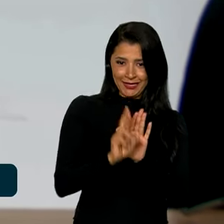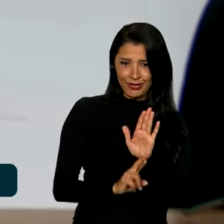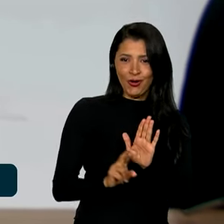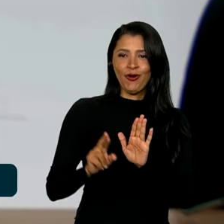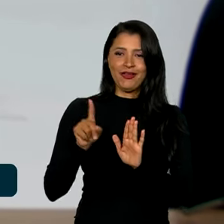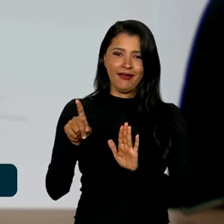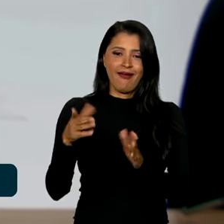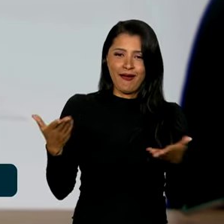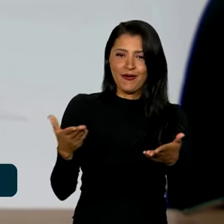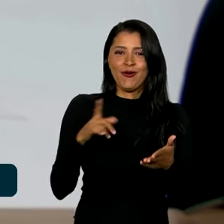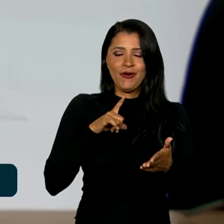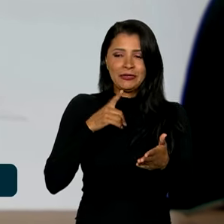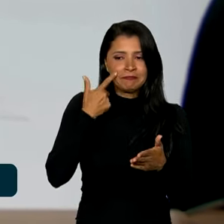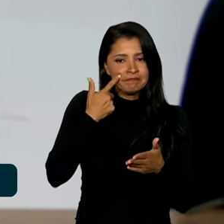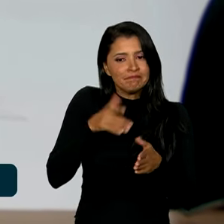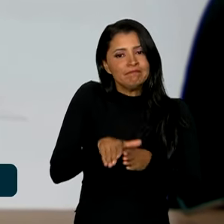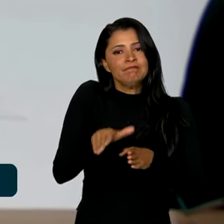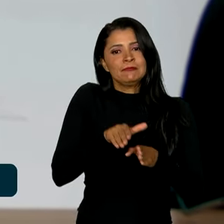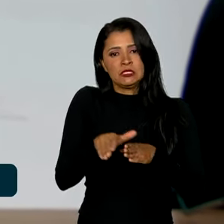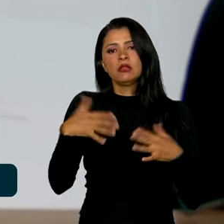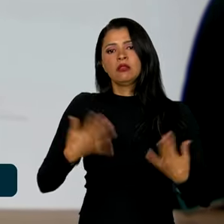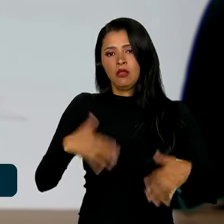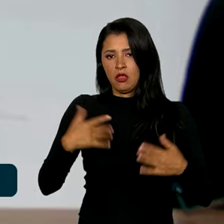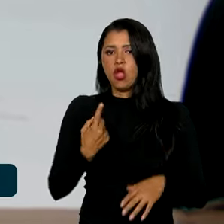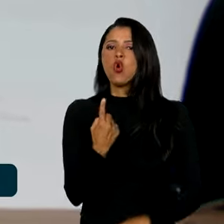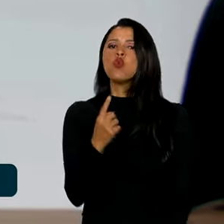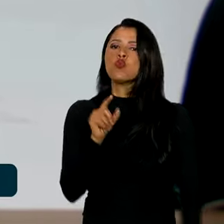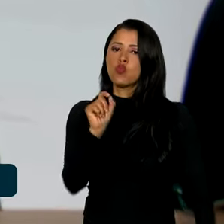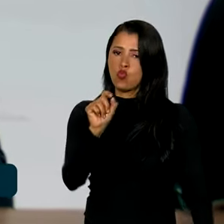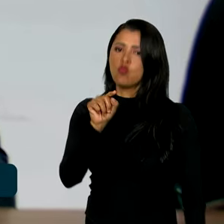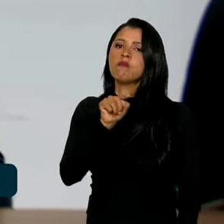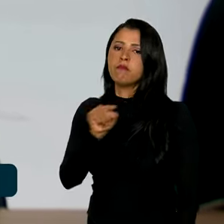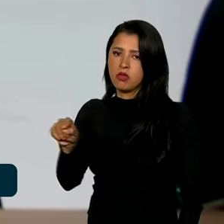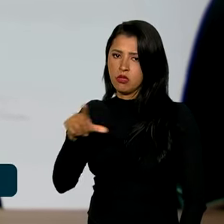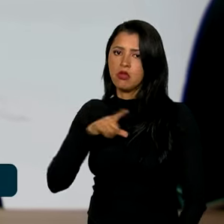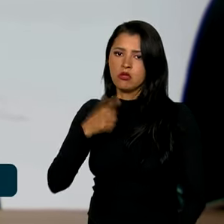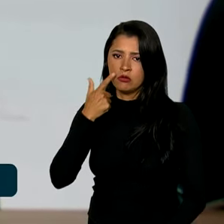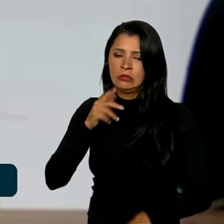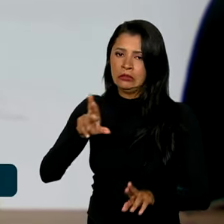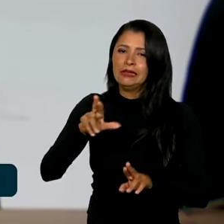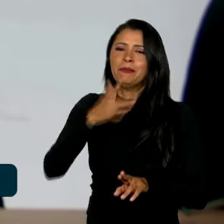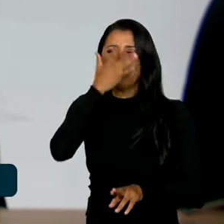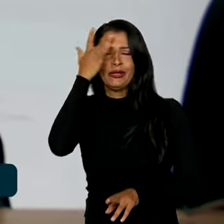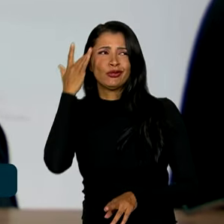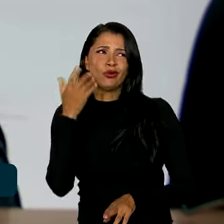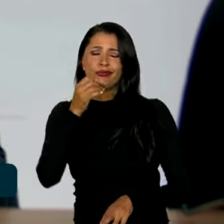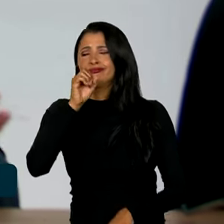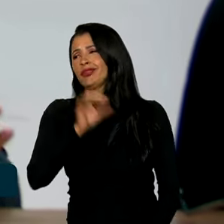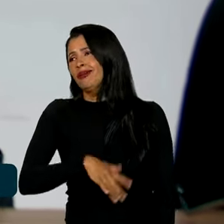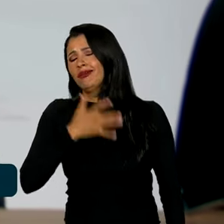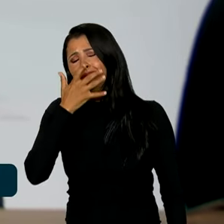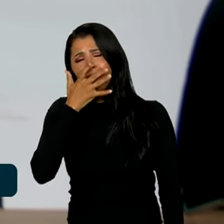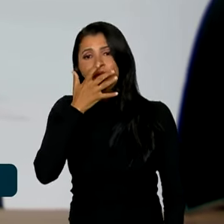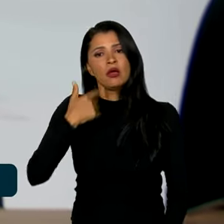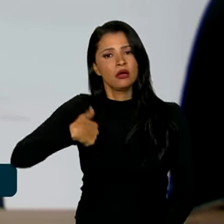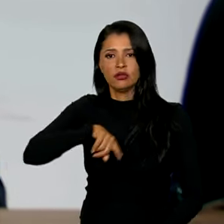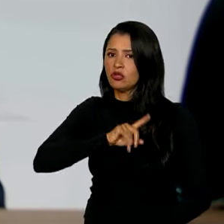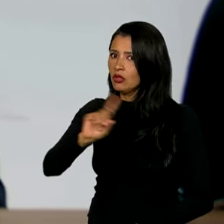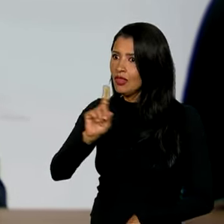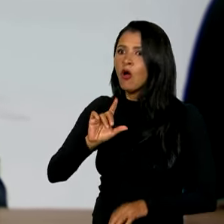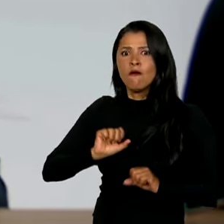um direcionamento muito forte para um e meio. Tem um monte de gente desanimando de um e meio, nós não queremos que ninguém